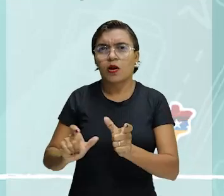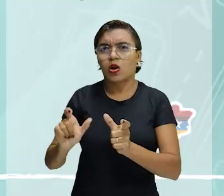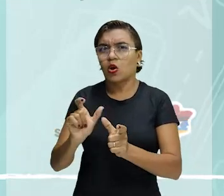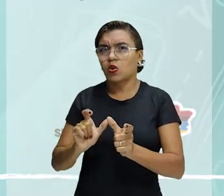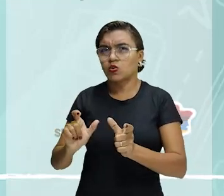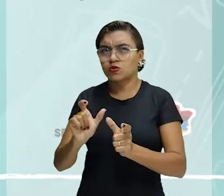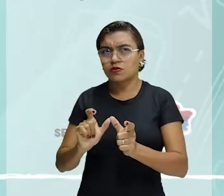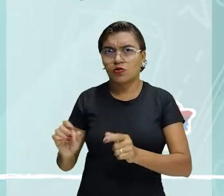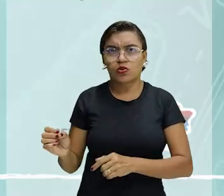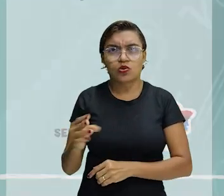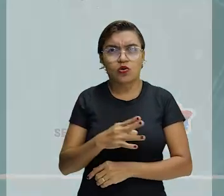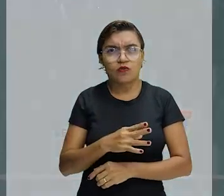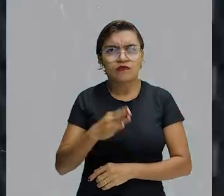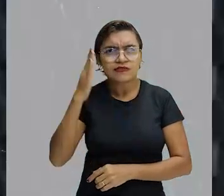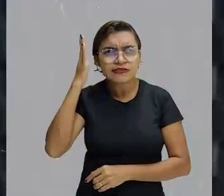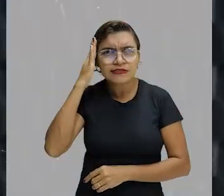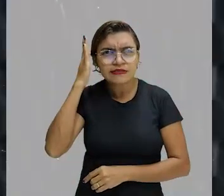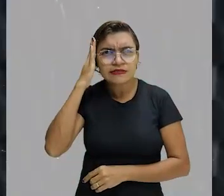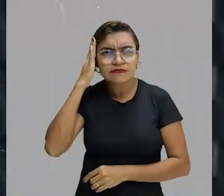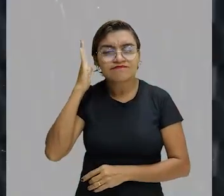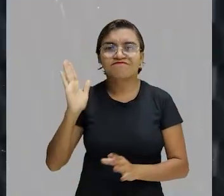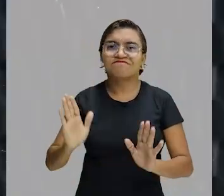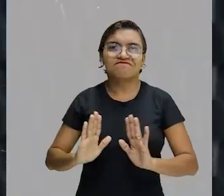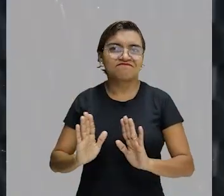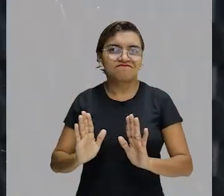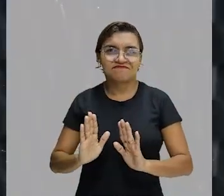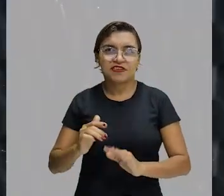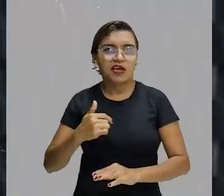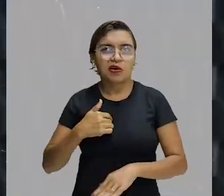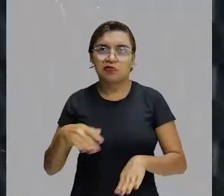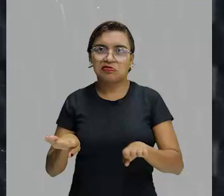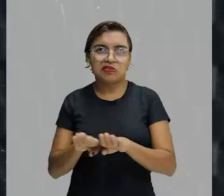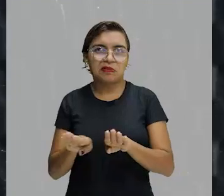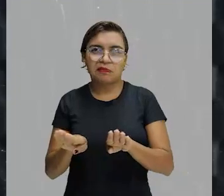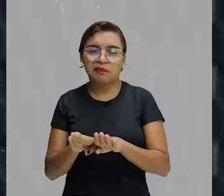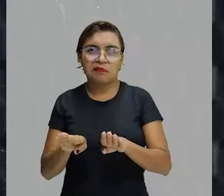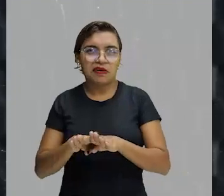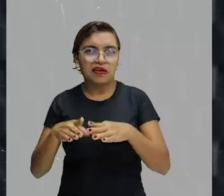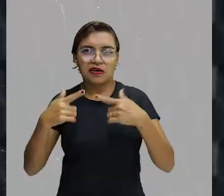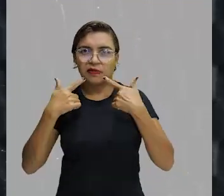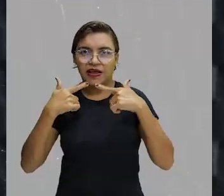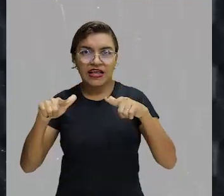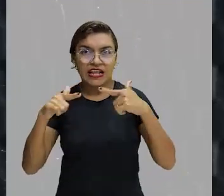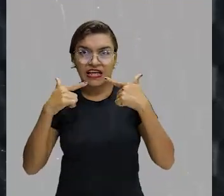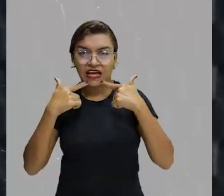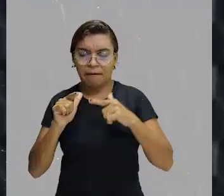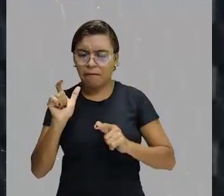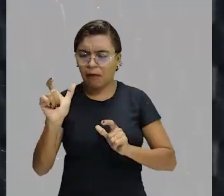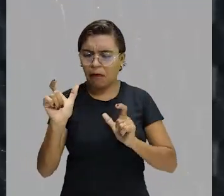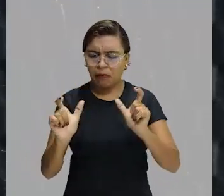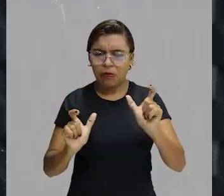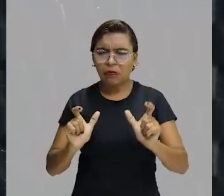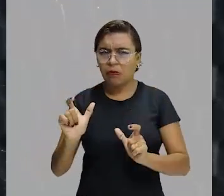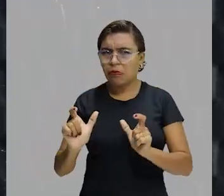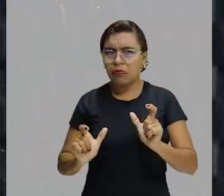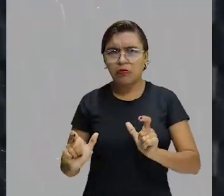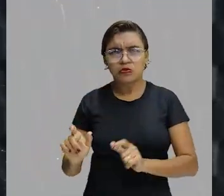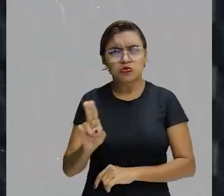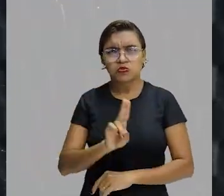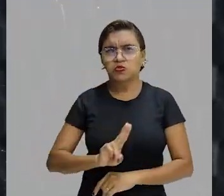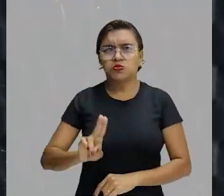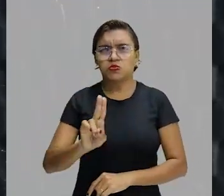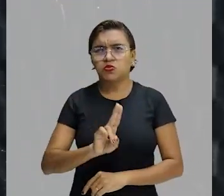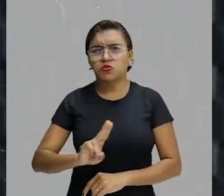muito tempo. Conseguiram compreender? Não, Nem eu. Uma linguagem tão cheia de palavras que a gente não usa